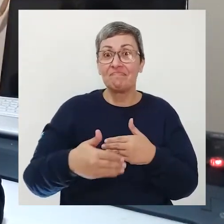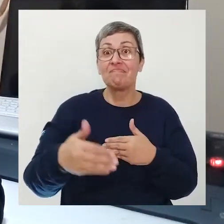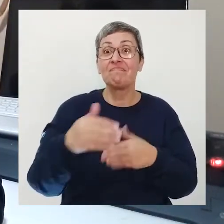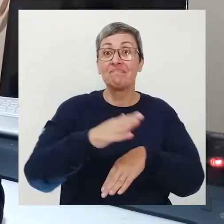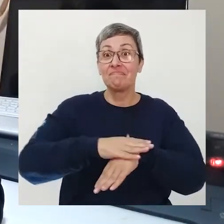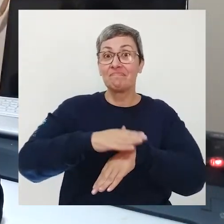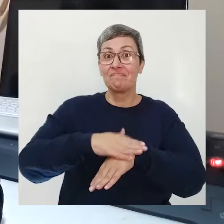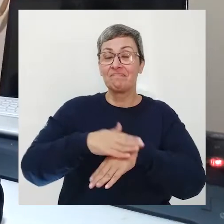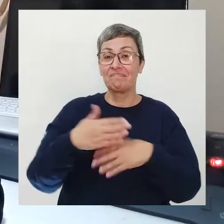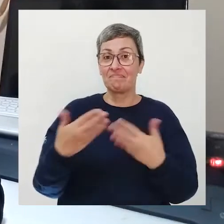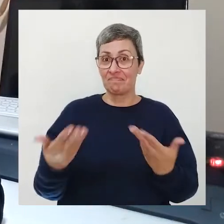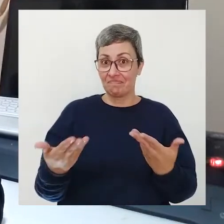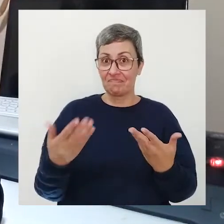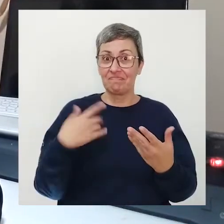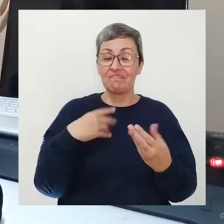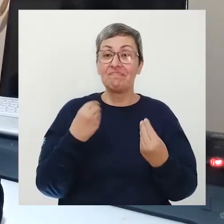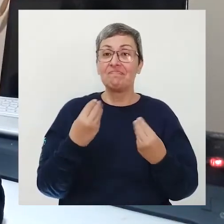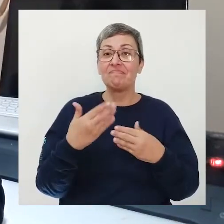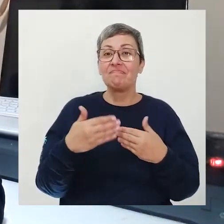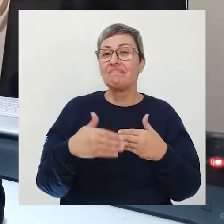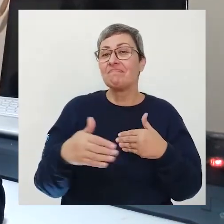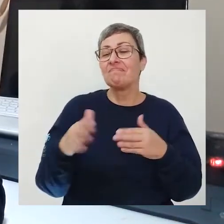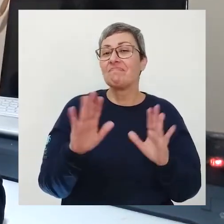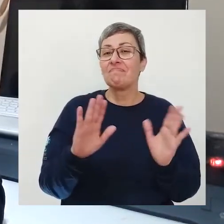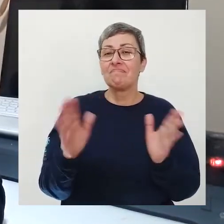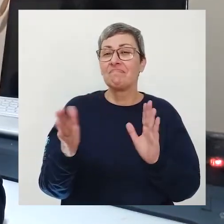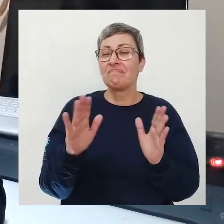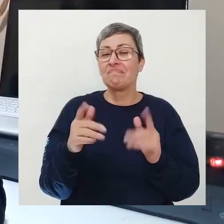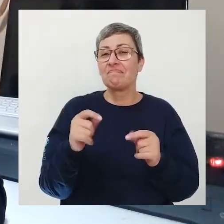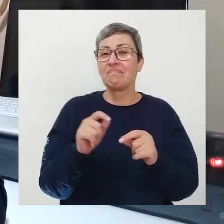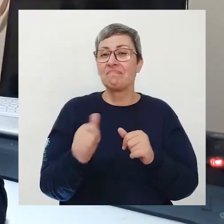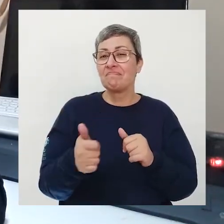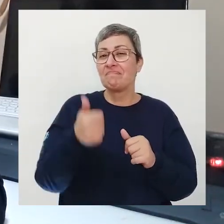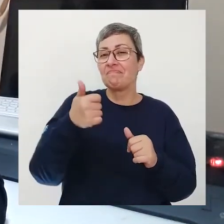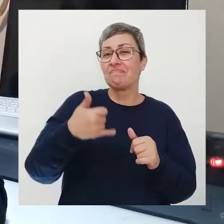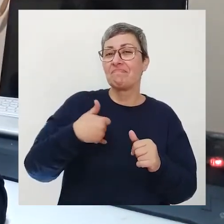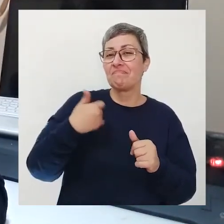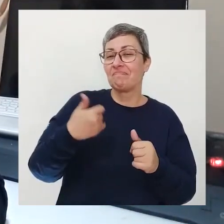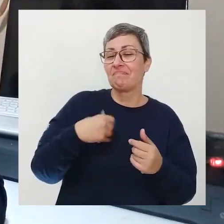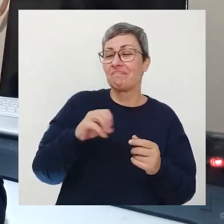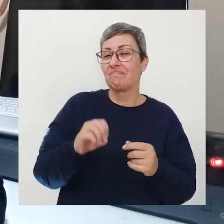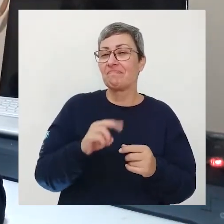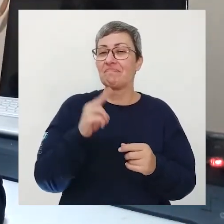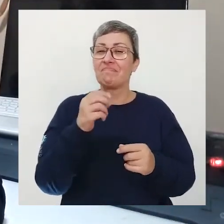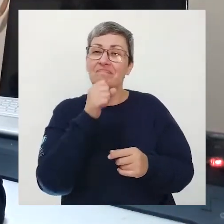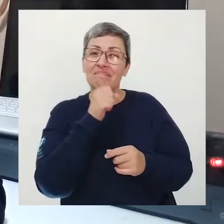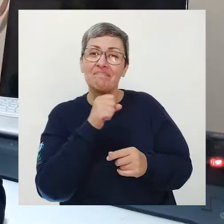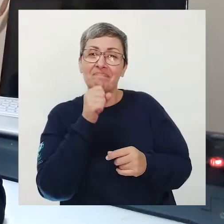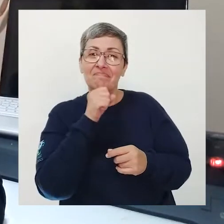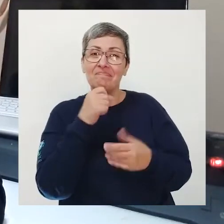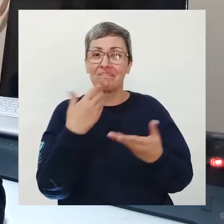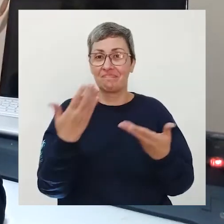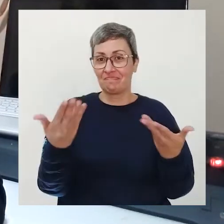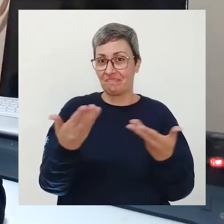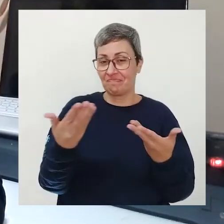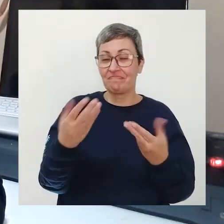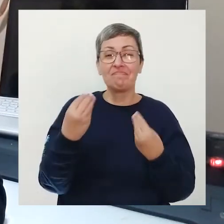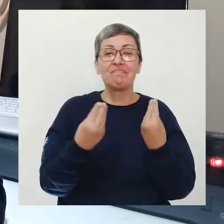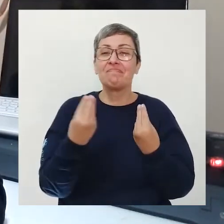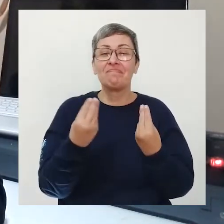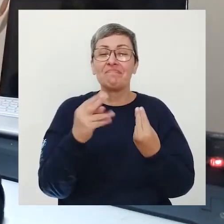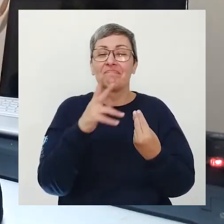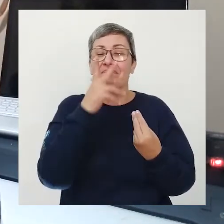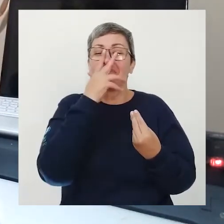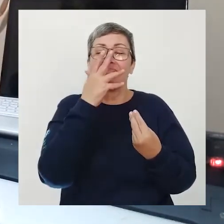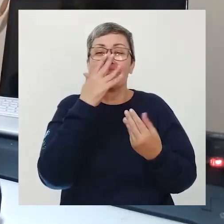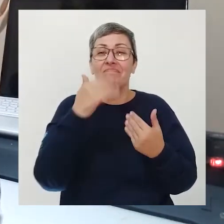mais propriamente dito lá na melhor idade ou na velhice né como é que você acha que você